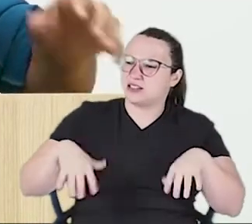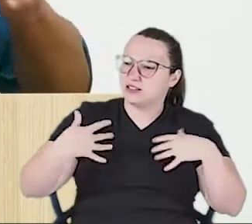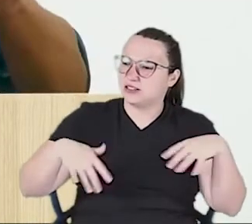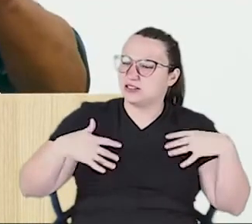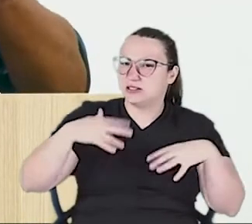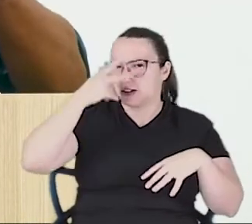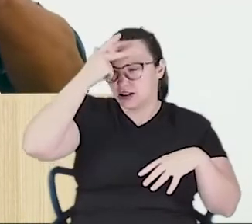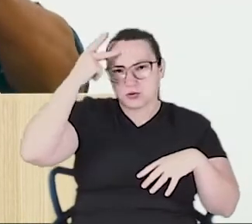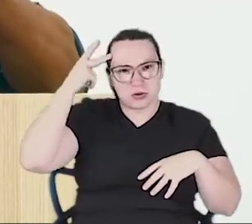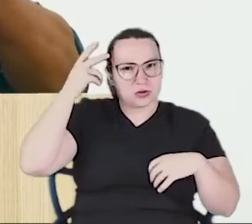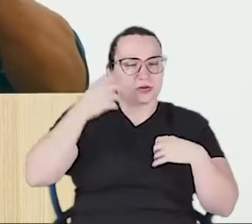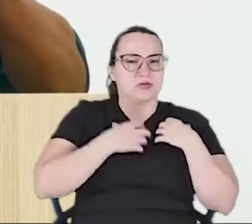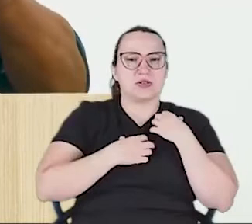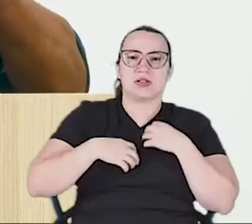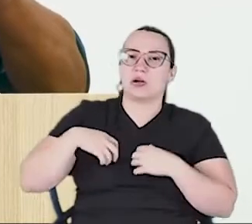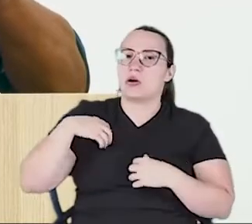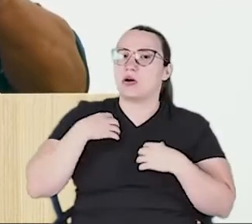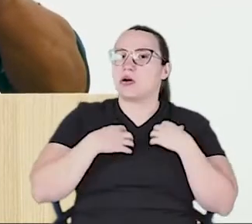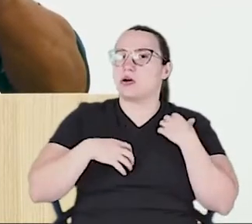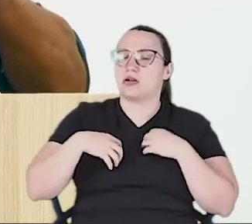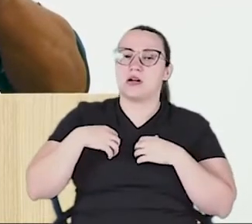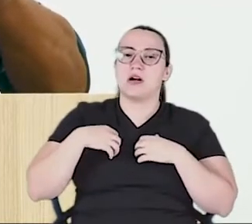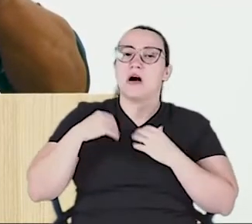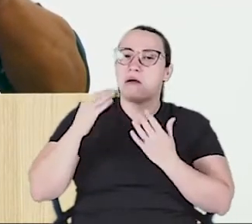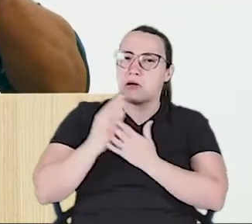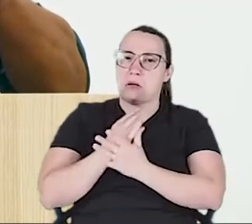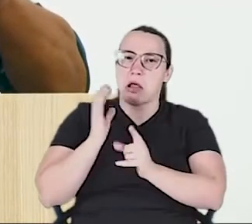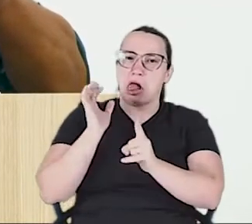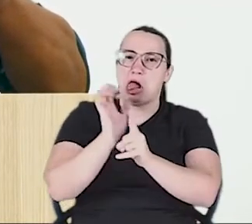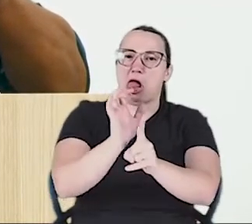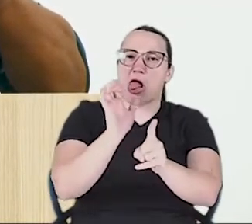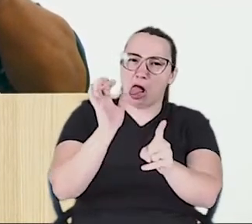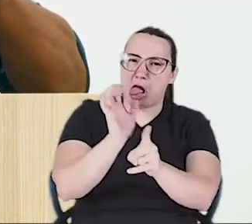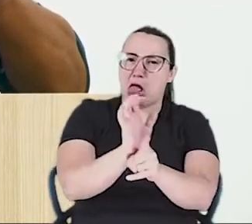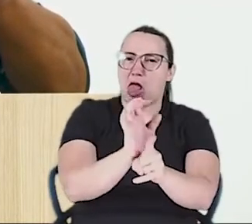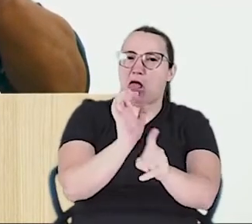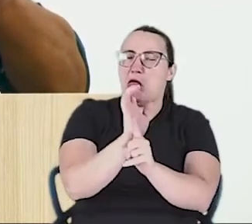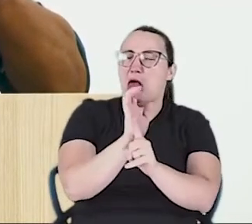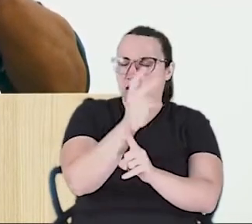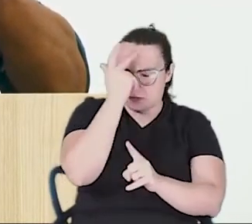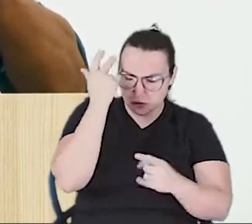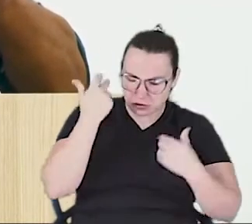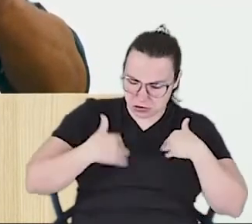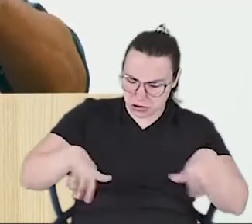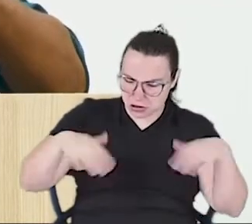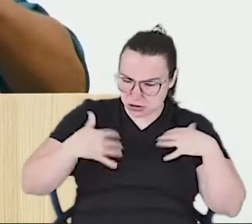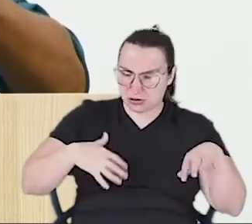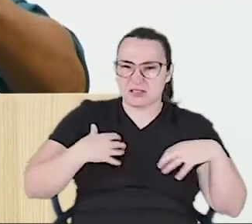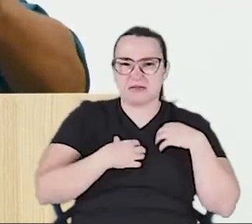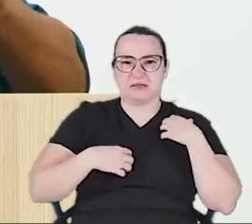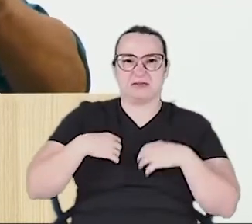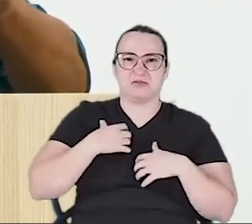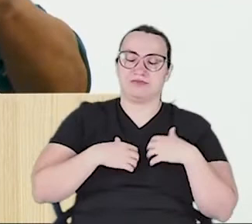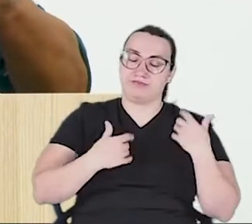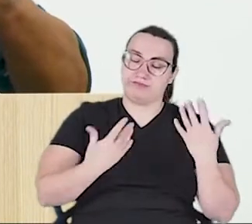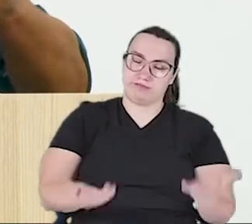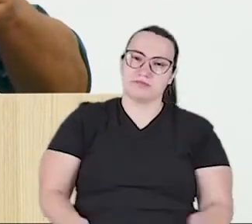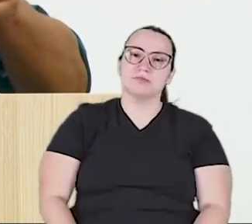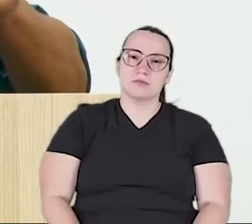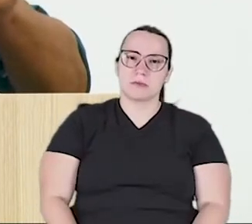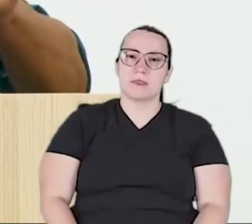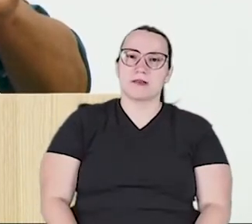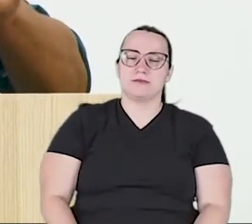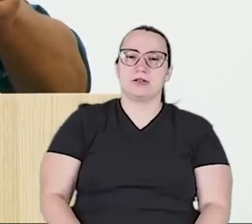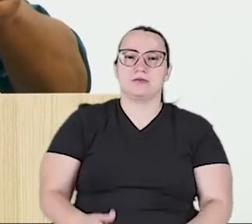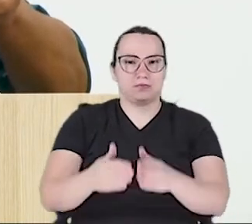ficam colocando terror na cabeça das pessoas. Então eu peço ao nosso município,